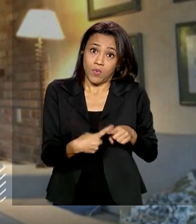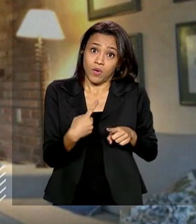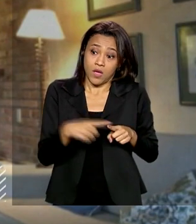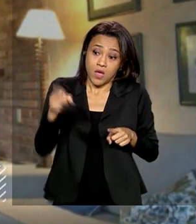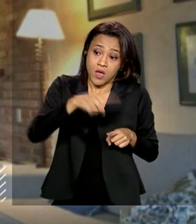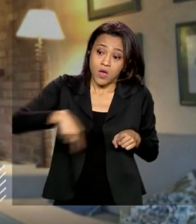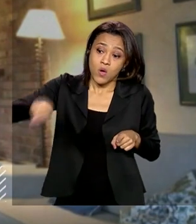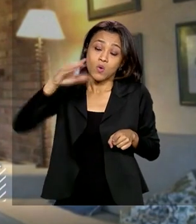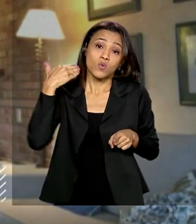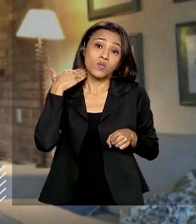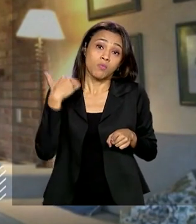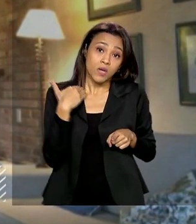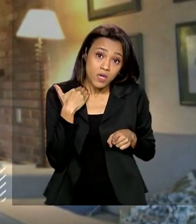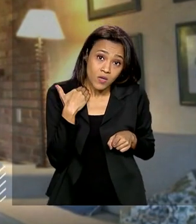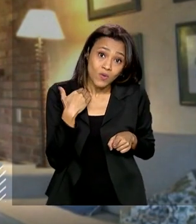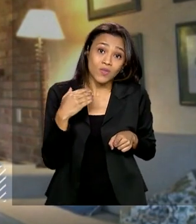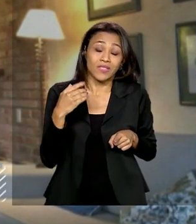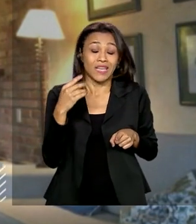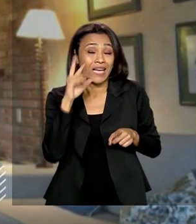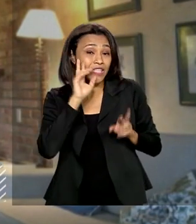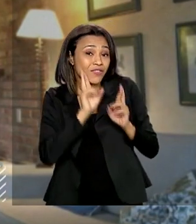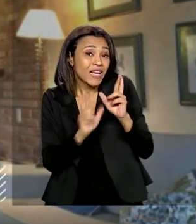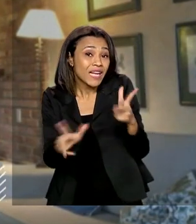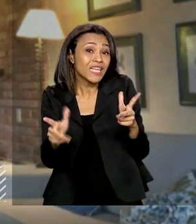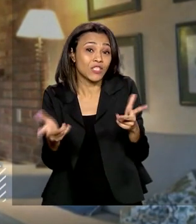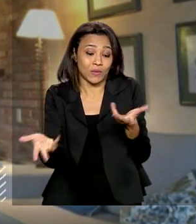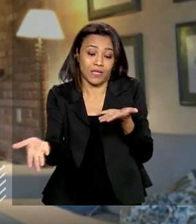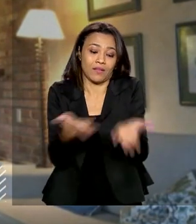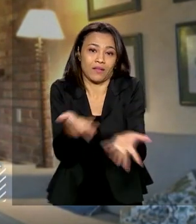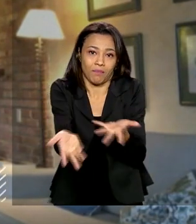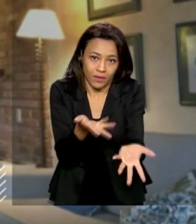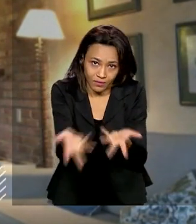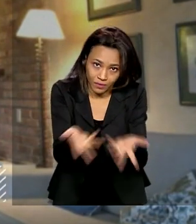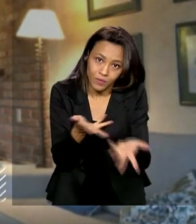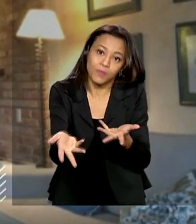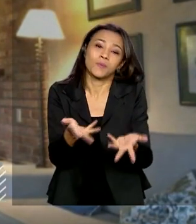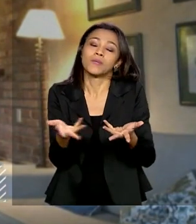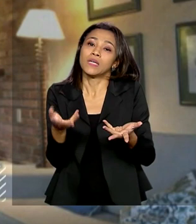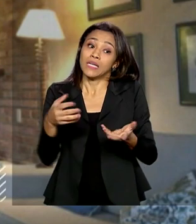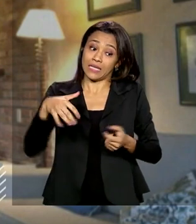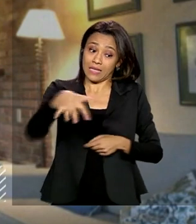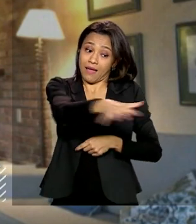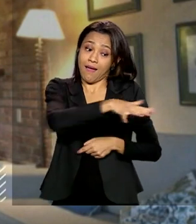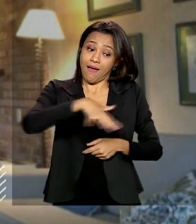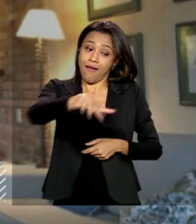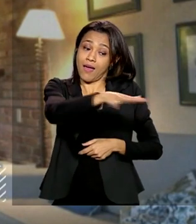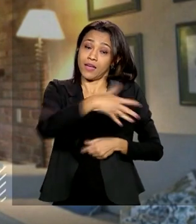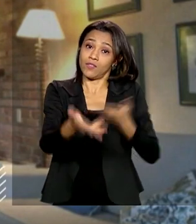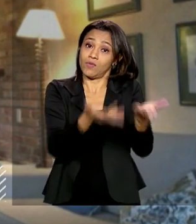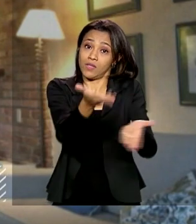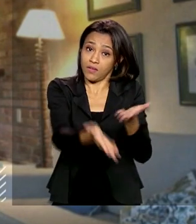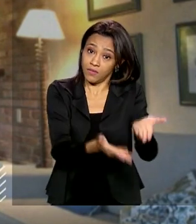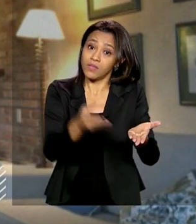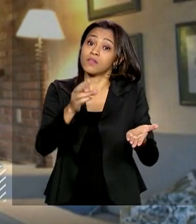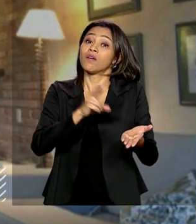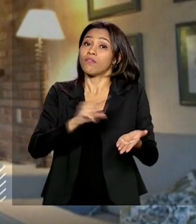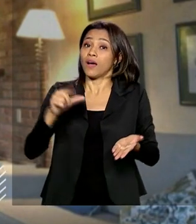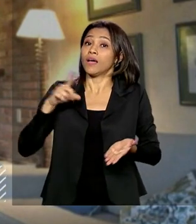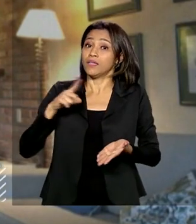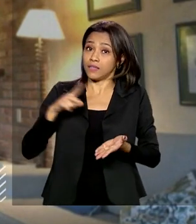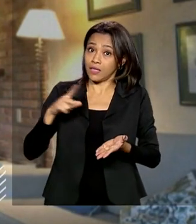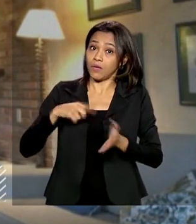bancos, já tem um tratamento diferenciado. Com certeza, para os serviços, vai ter que também ter uma alíquota